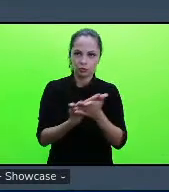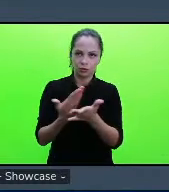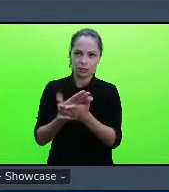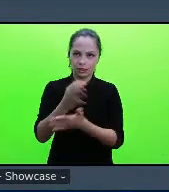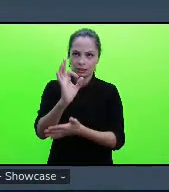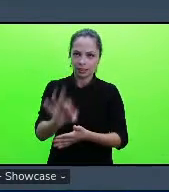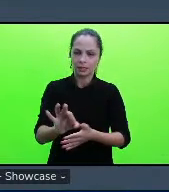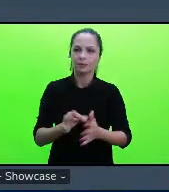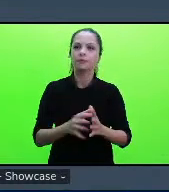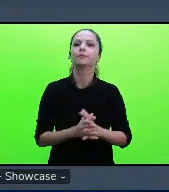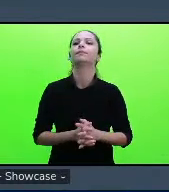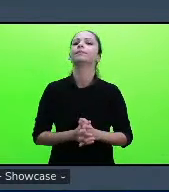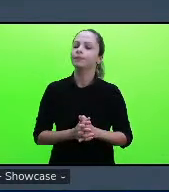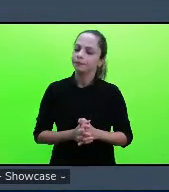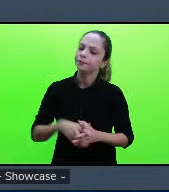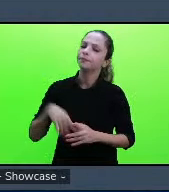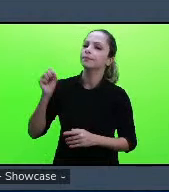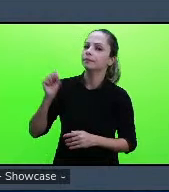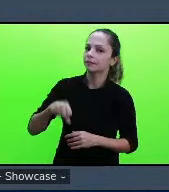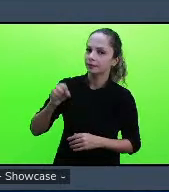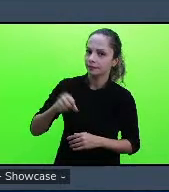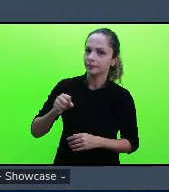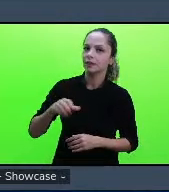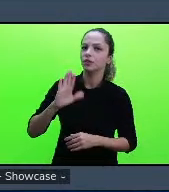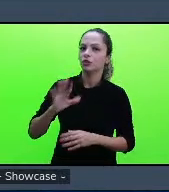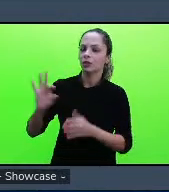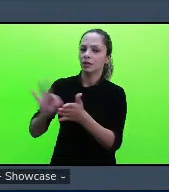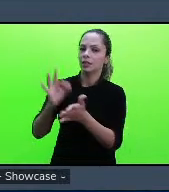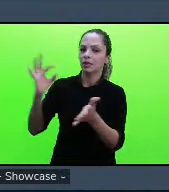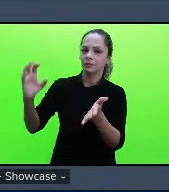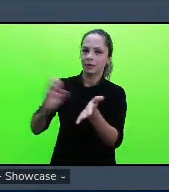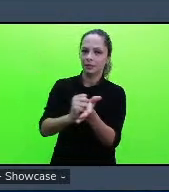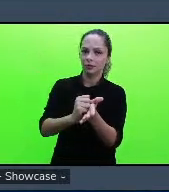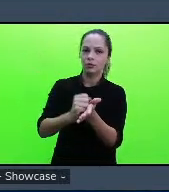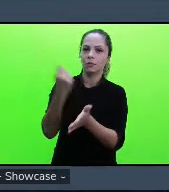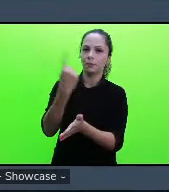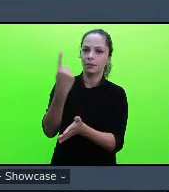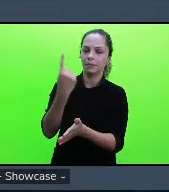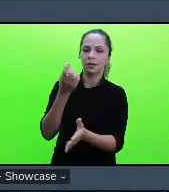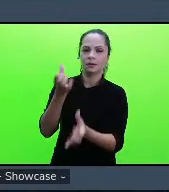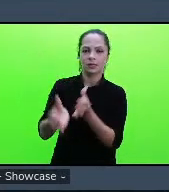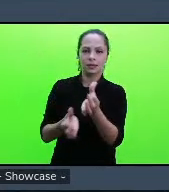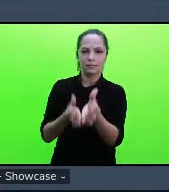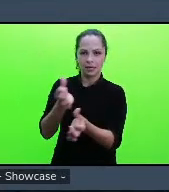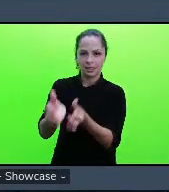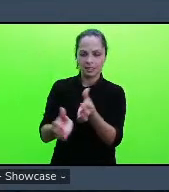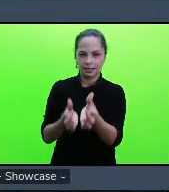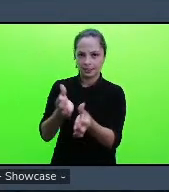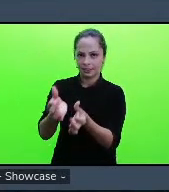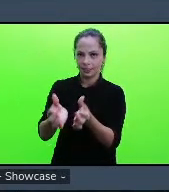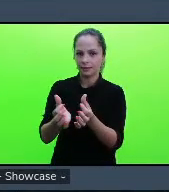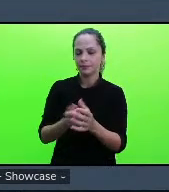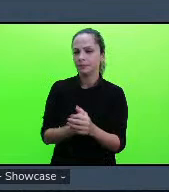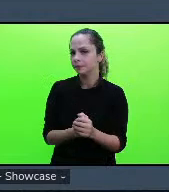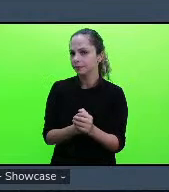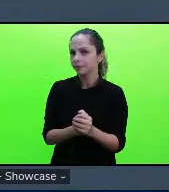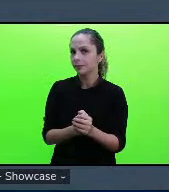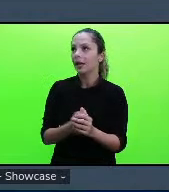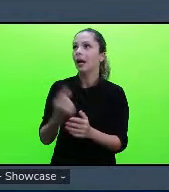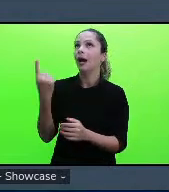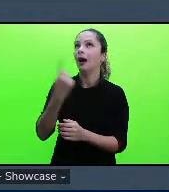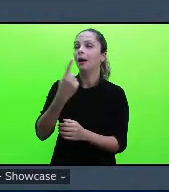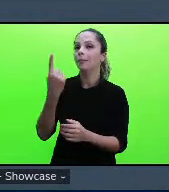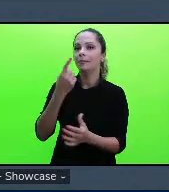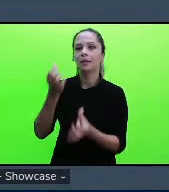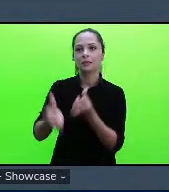Isso, isso mesmo eles estavam matriculados no primeiro semestre Sim, e vocês fizeram ah, no primeiro semestre